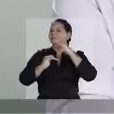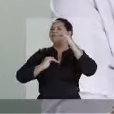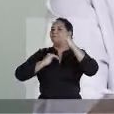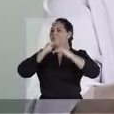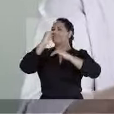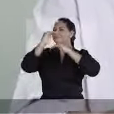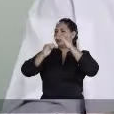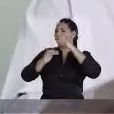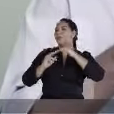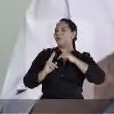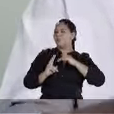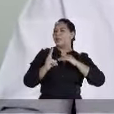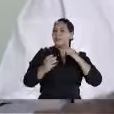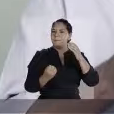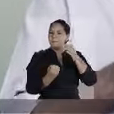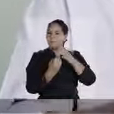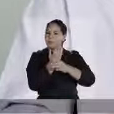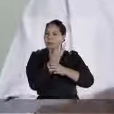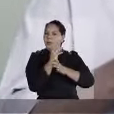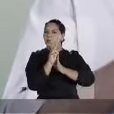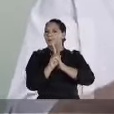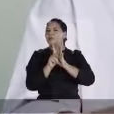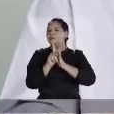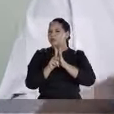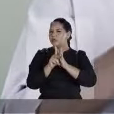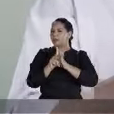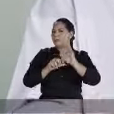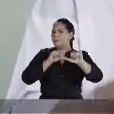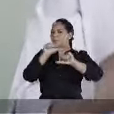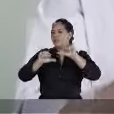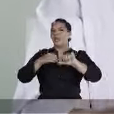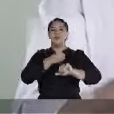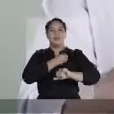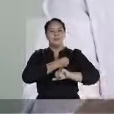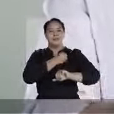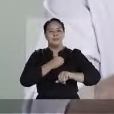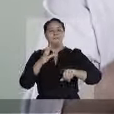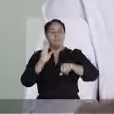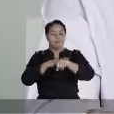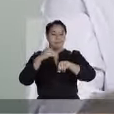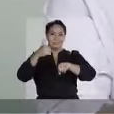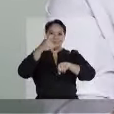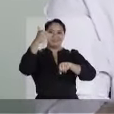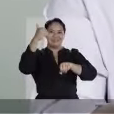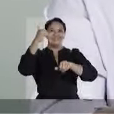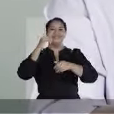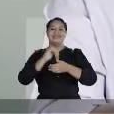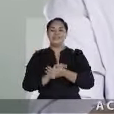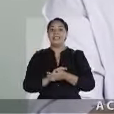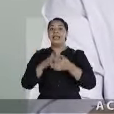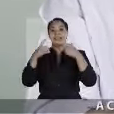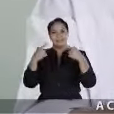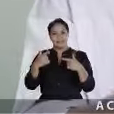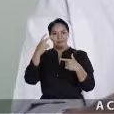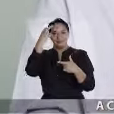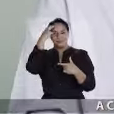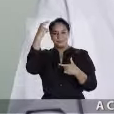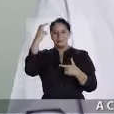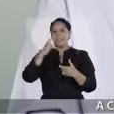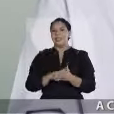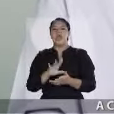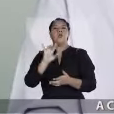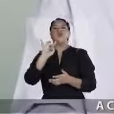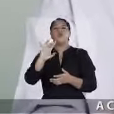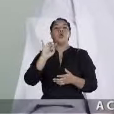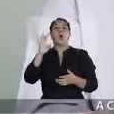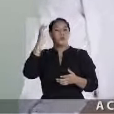pouco vamos continuar a implantar os serviços que vão mudar nossas vidas para melhor. A cidade inteligente